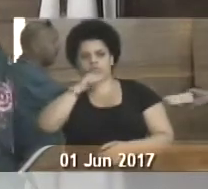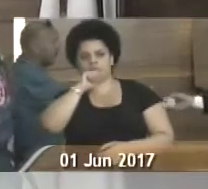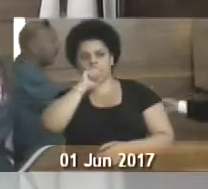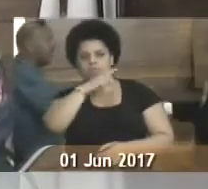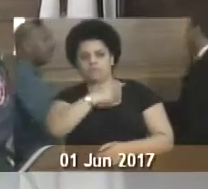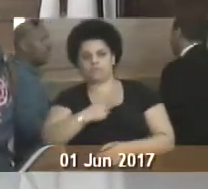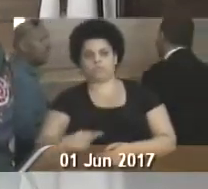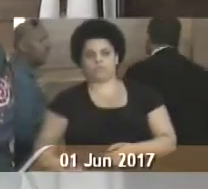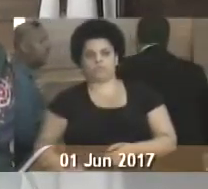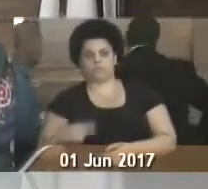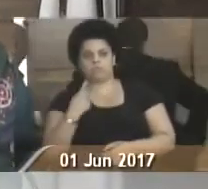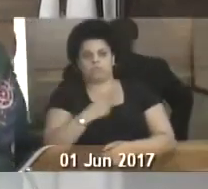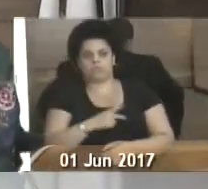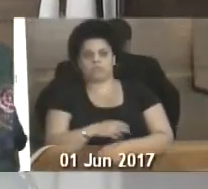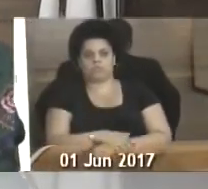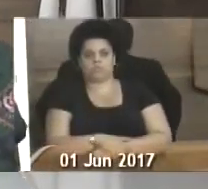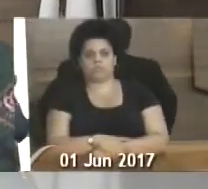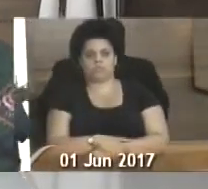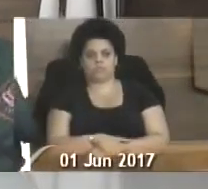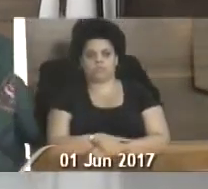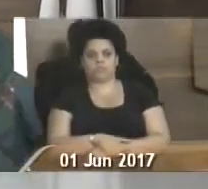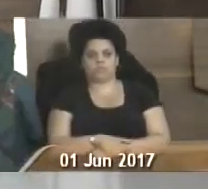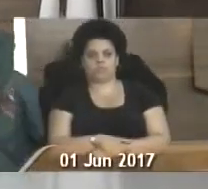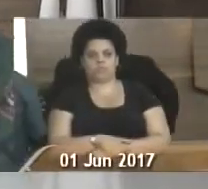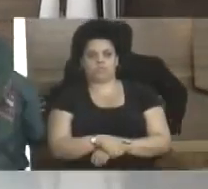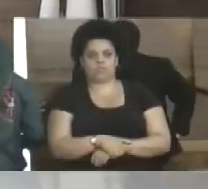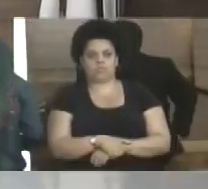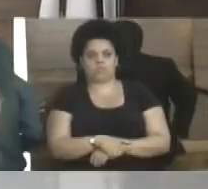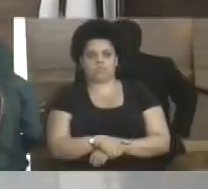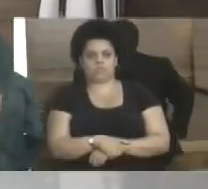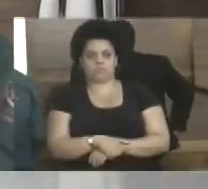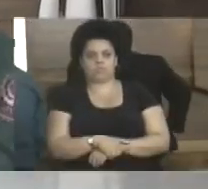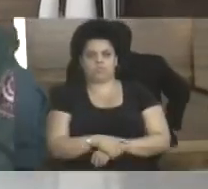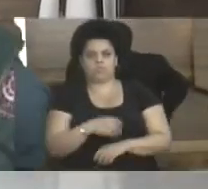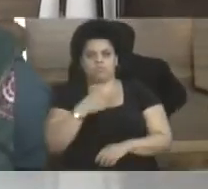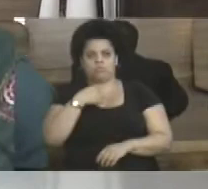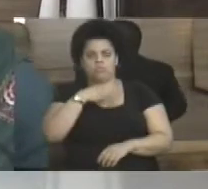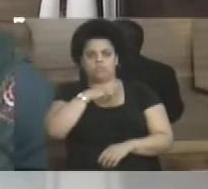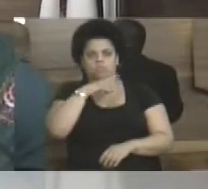nosso presidente. Eu subo aqui com alguns requerimentos.